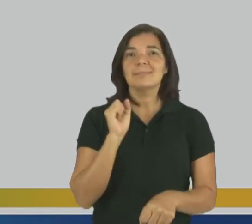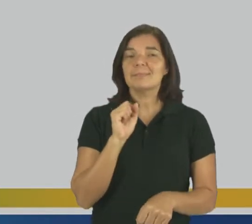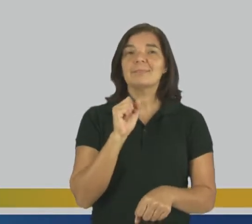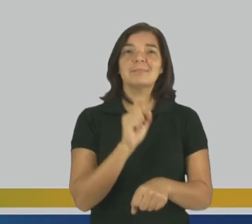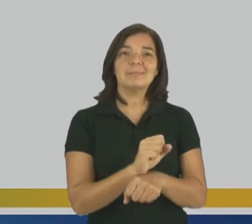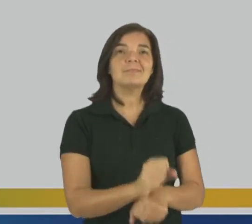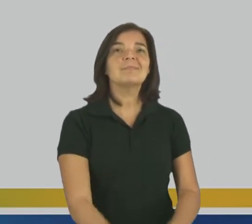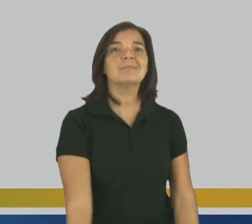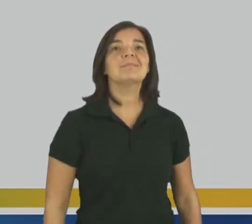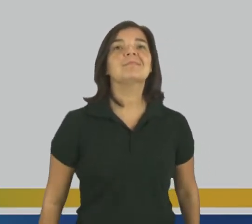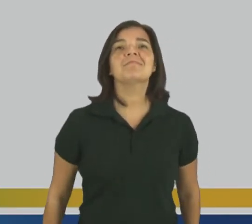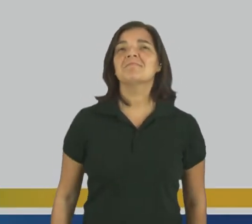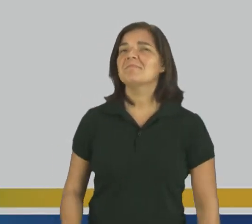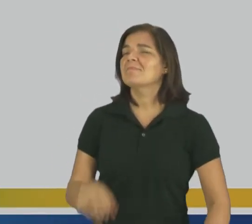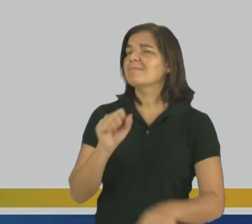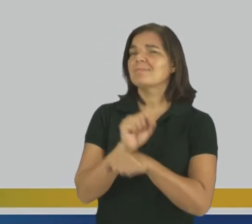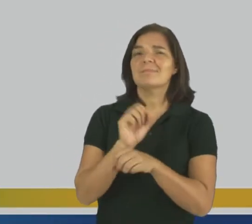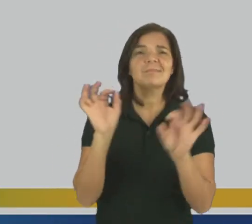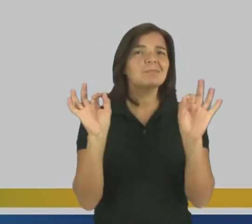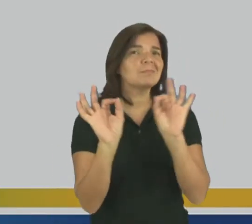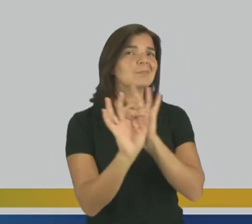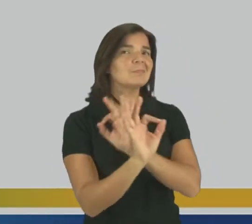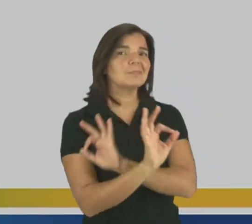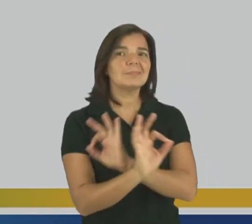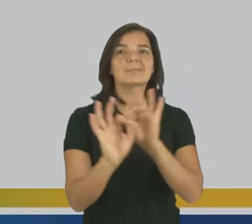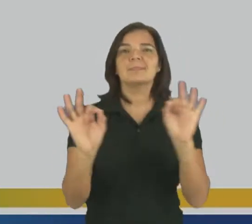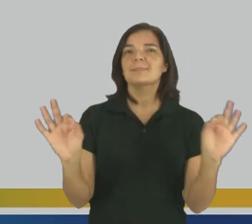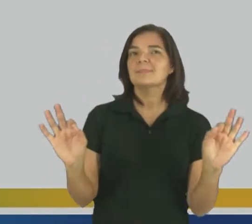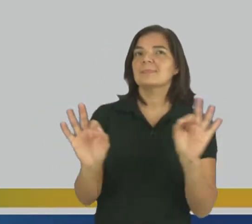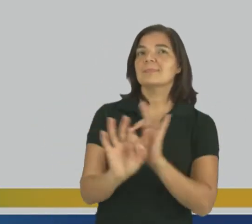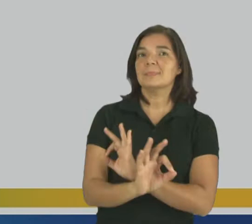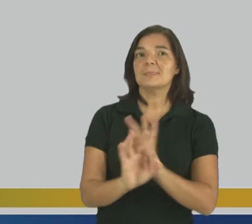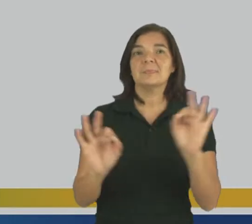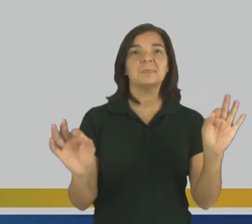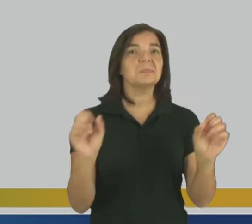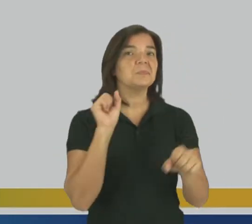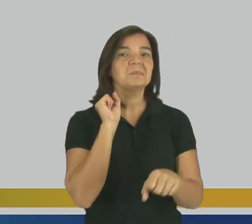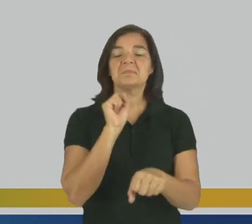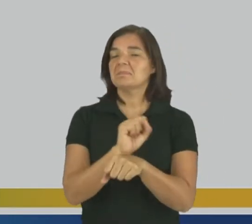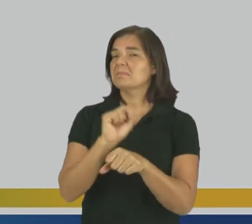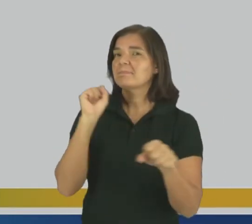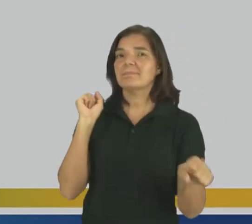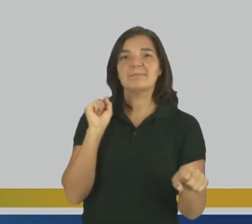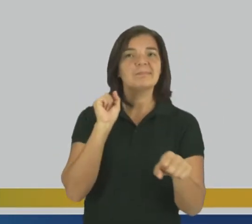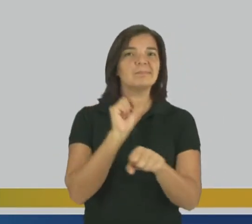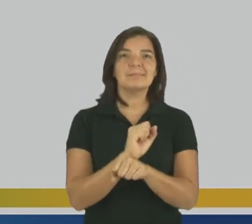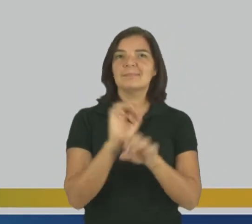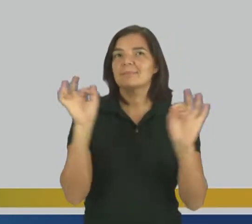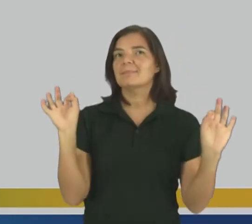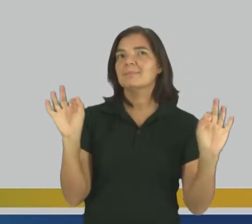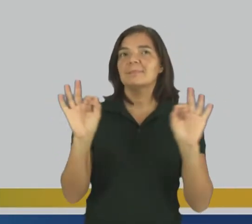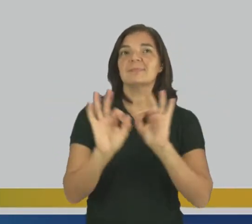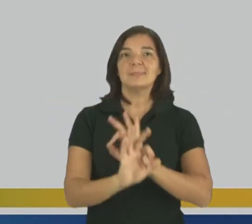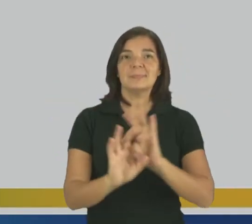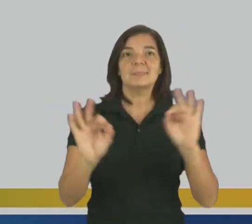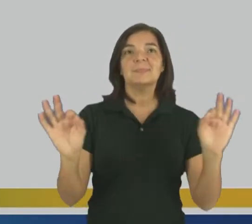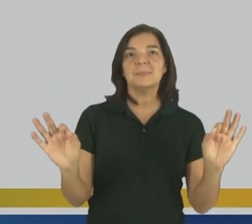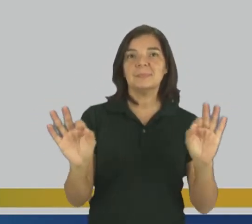vou esperar Não vou esperar